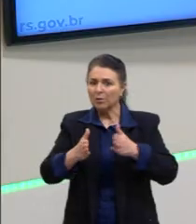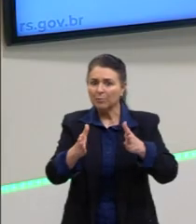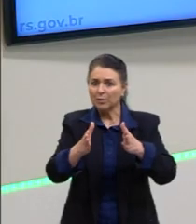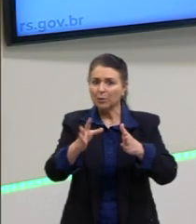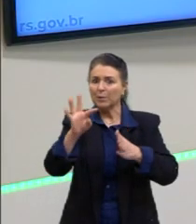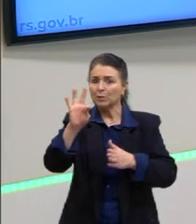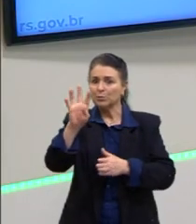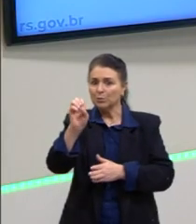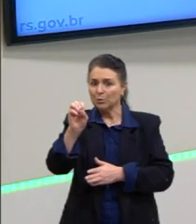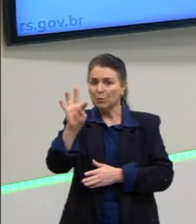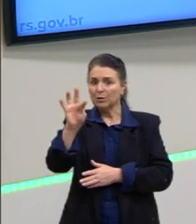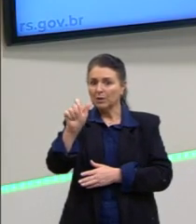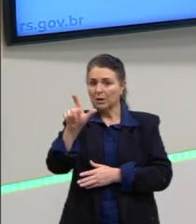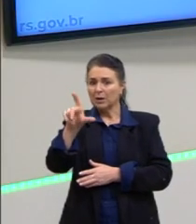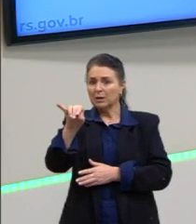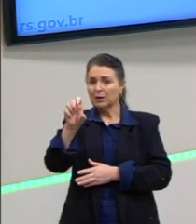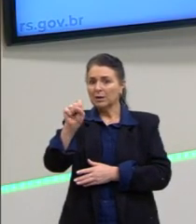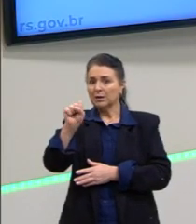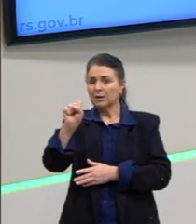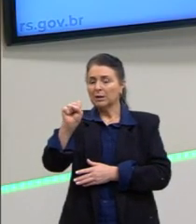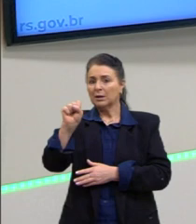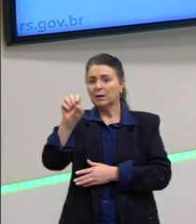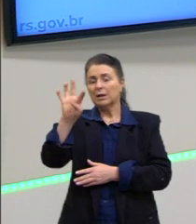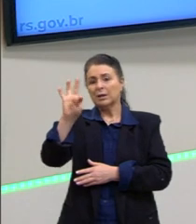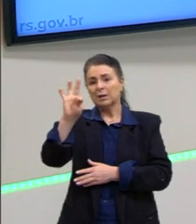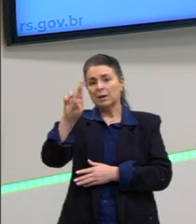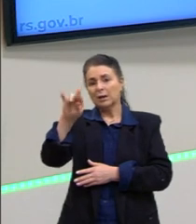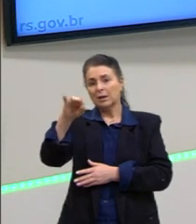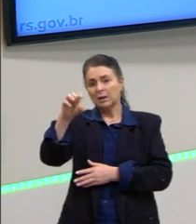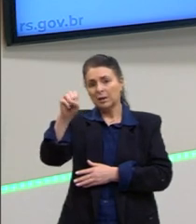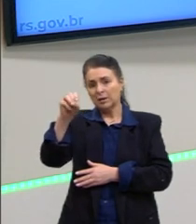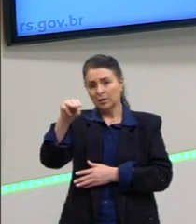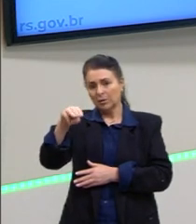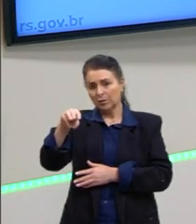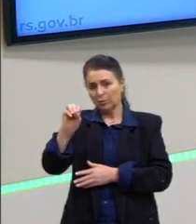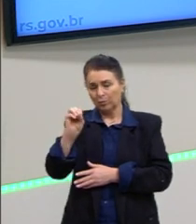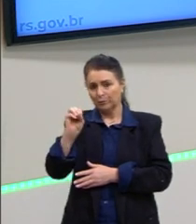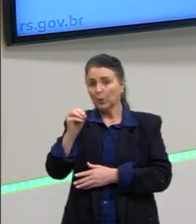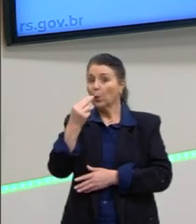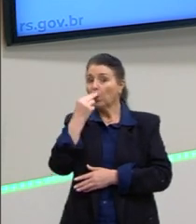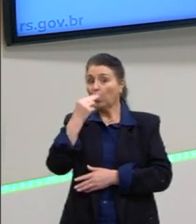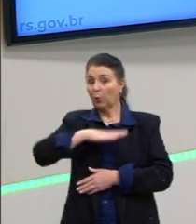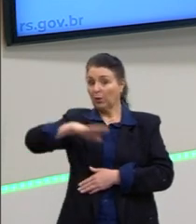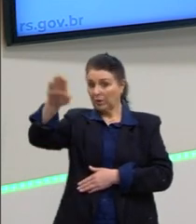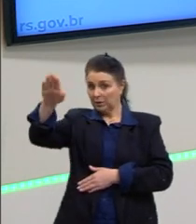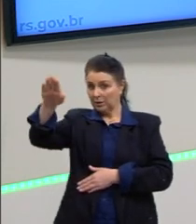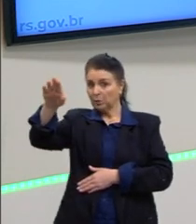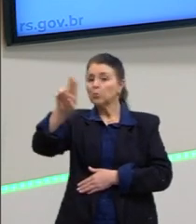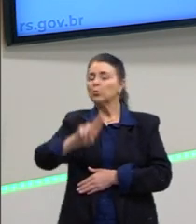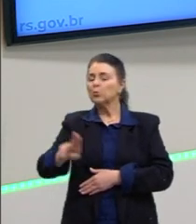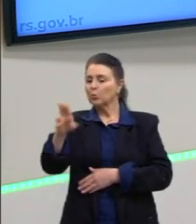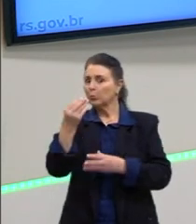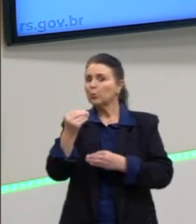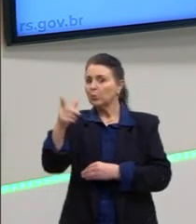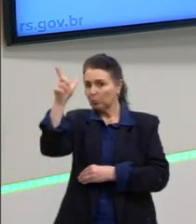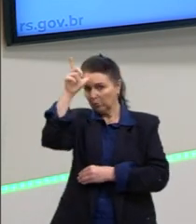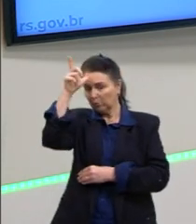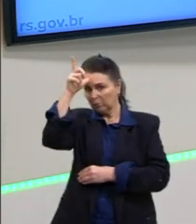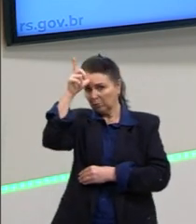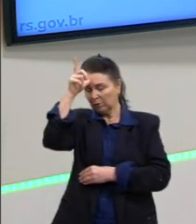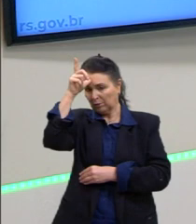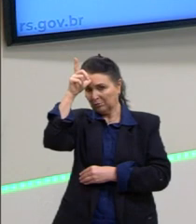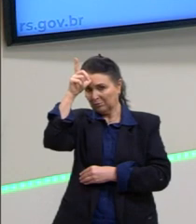Foi a comunicação muito usada por Hitler na Alemanha. O pensamento único, tu vai caminhar para um